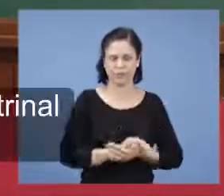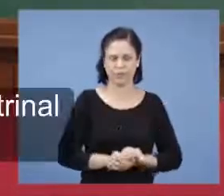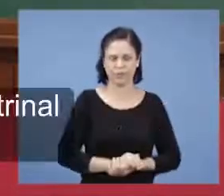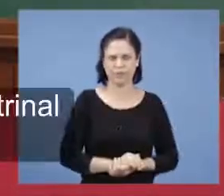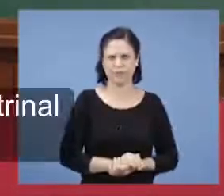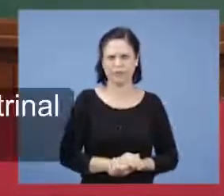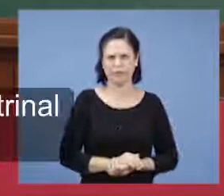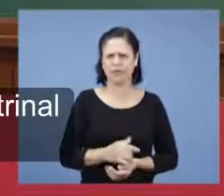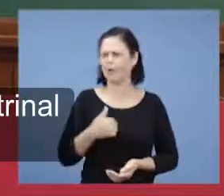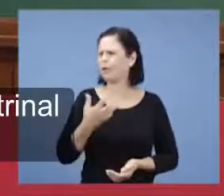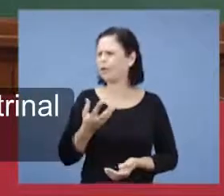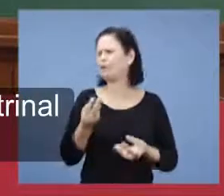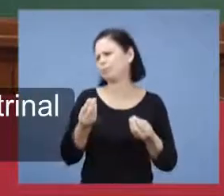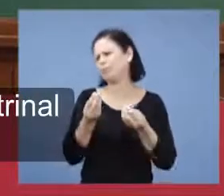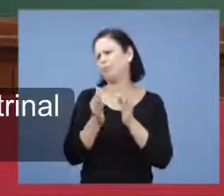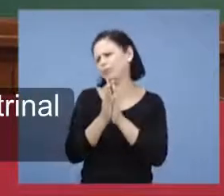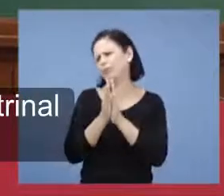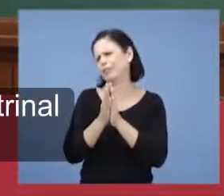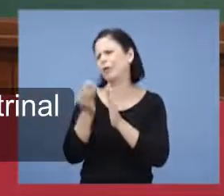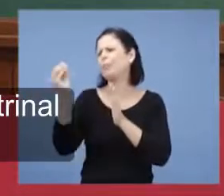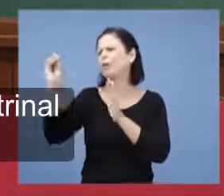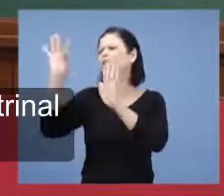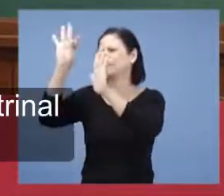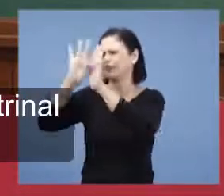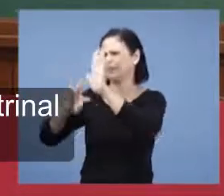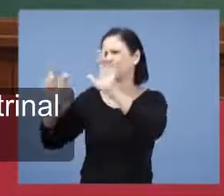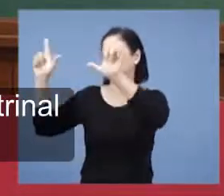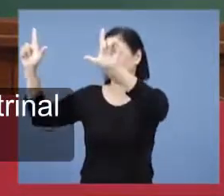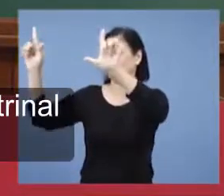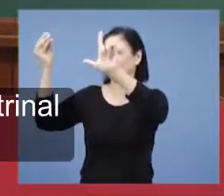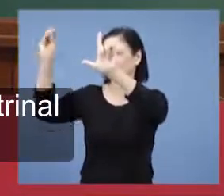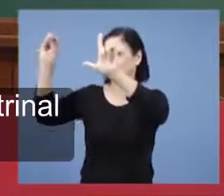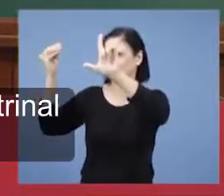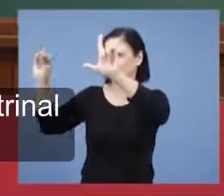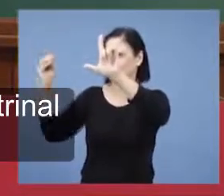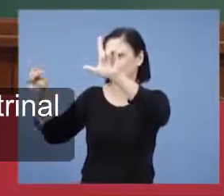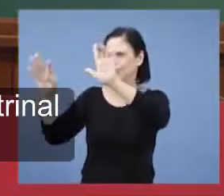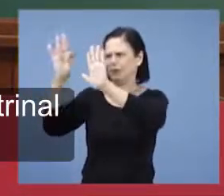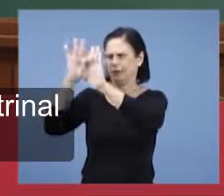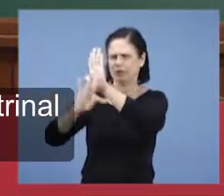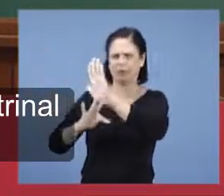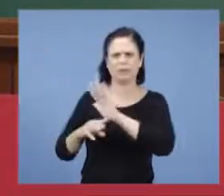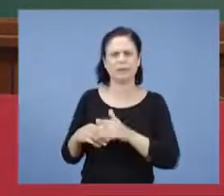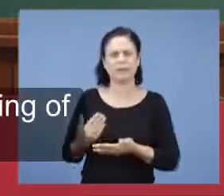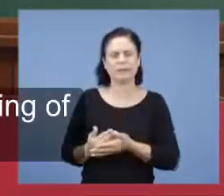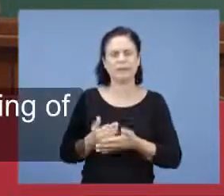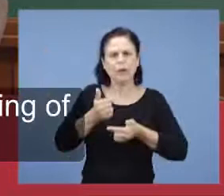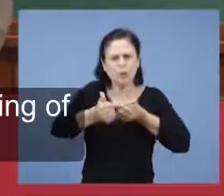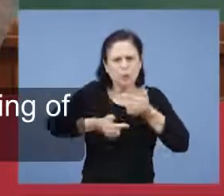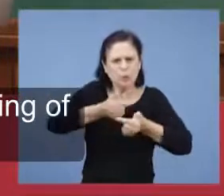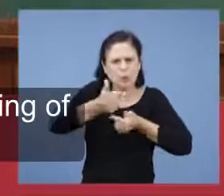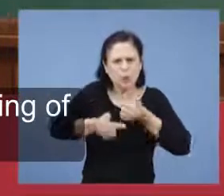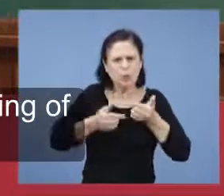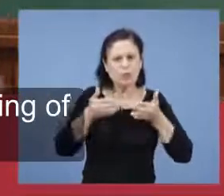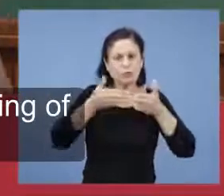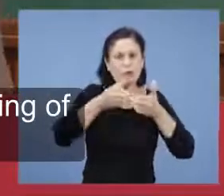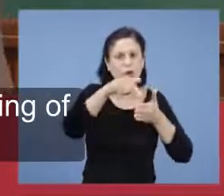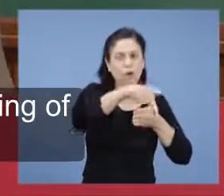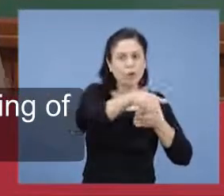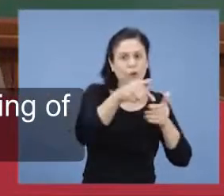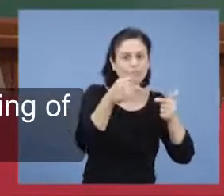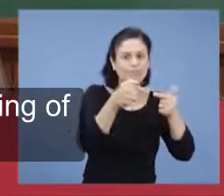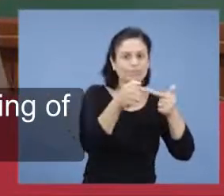fossem colocados. Olha aqui. A luta, a questão doutrinária, que aquela igreja, além do